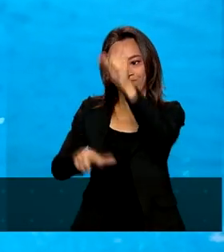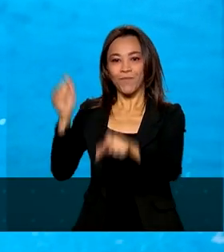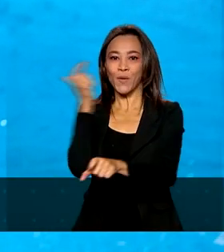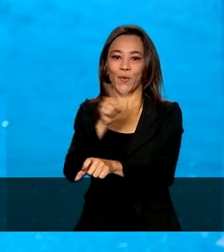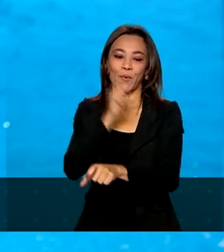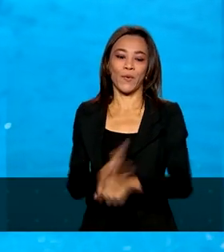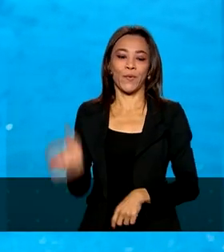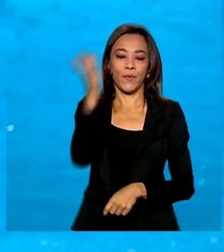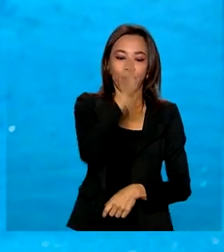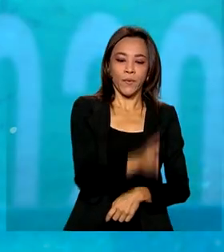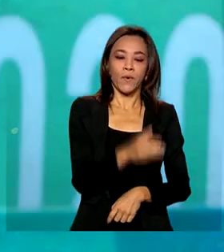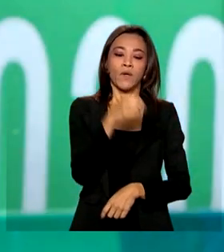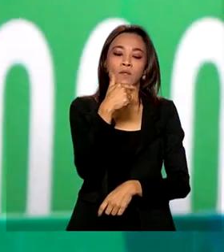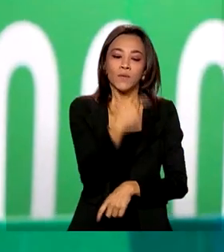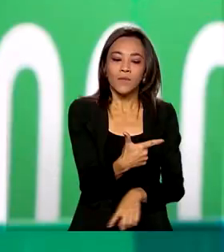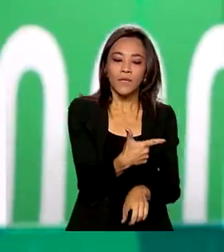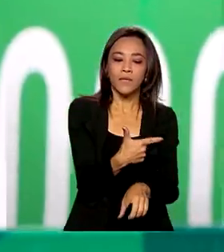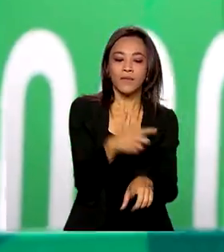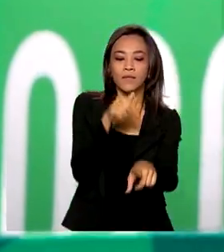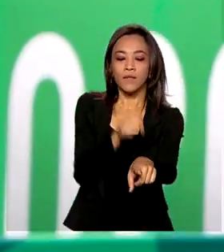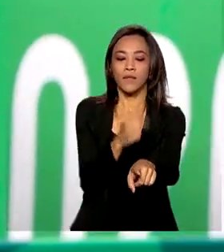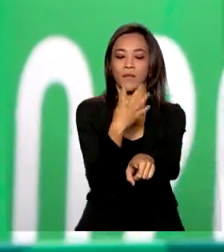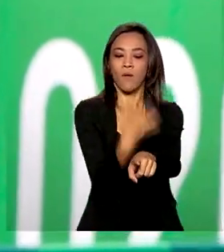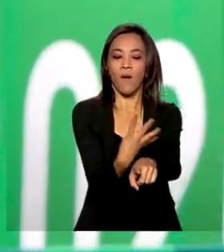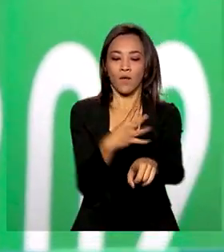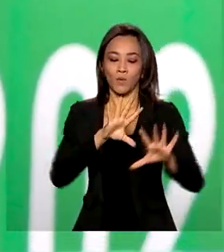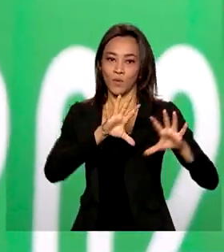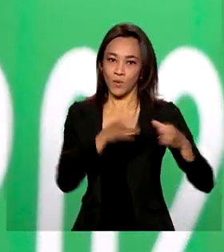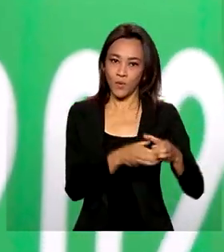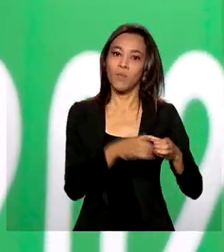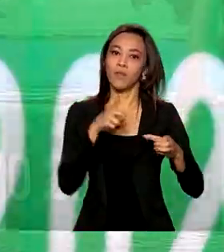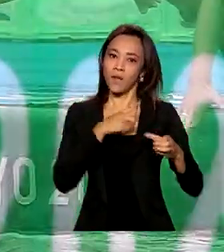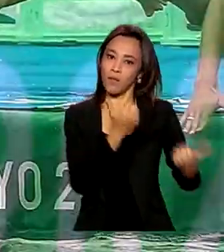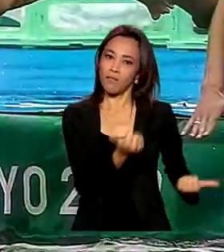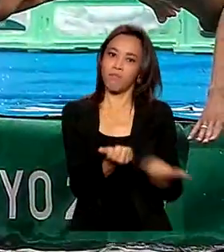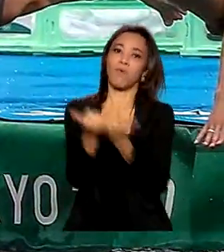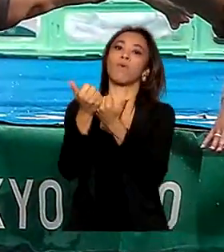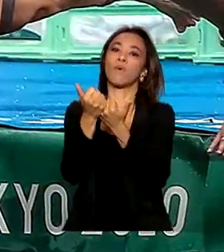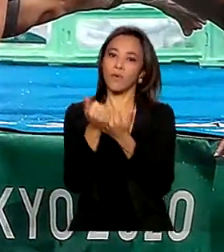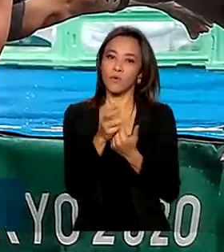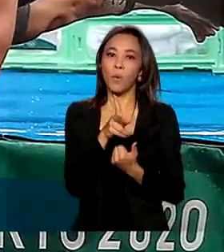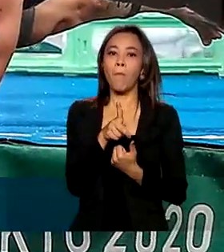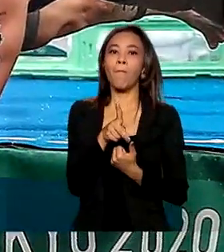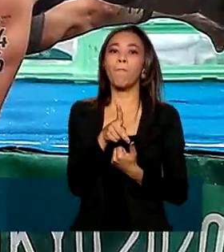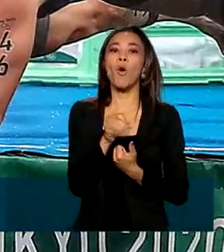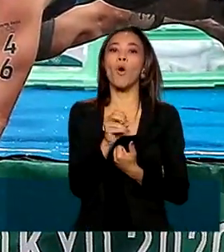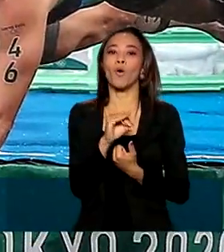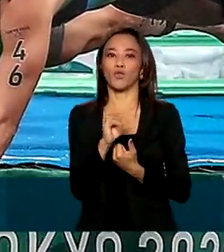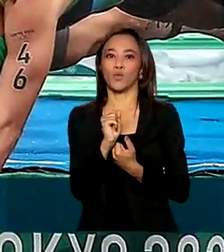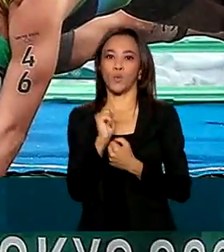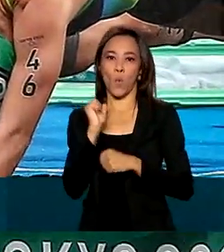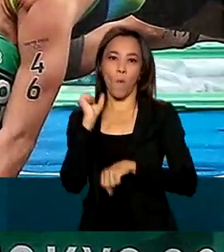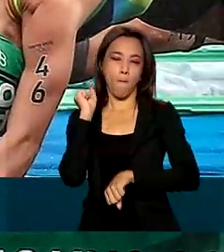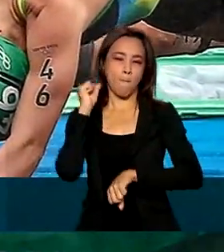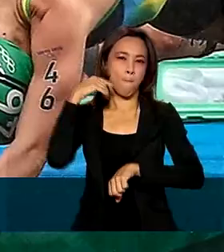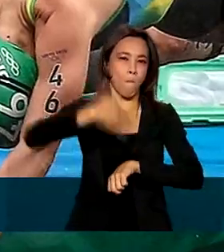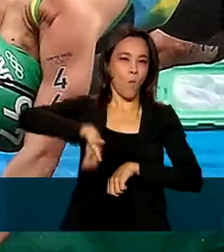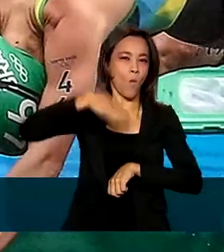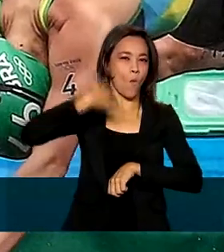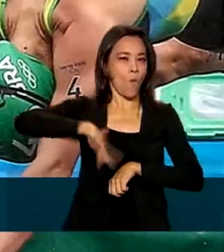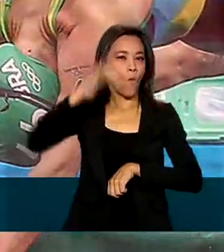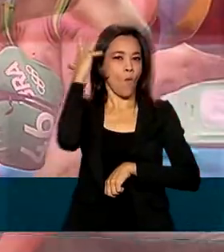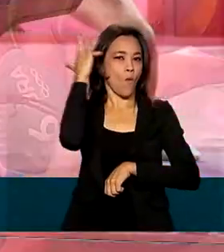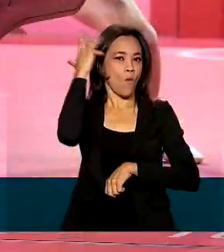274 atletas têm o suporte do Bolsa Fódio, categoria mais alta do Bolsa Atleta,